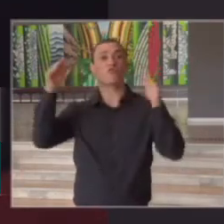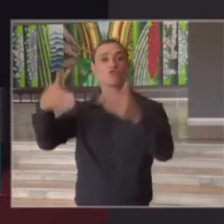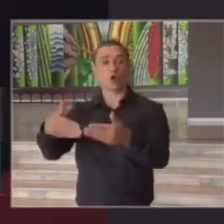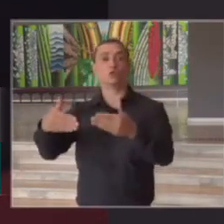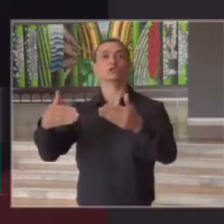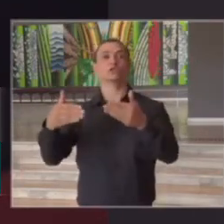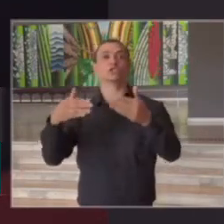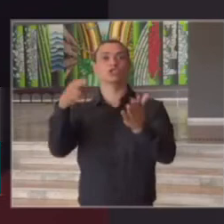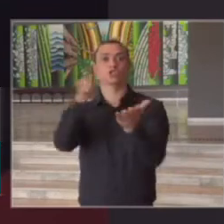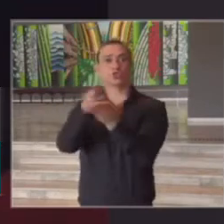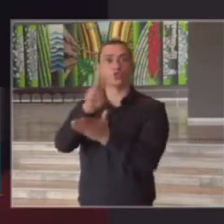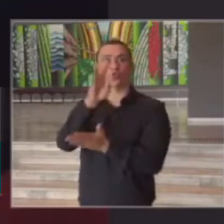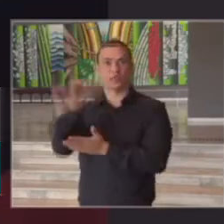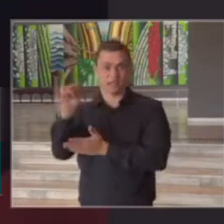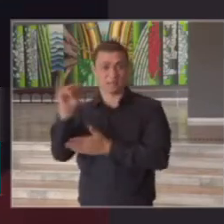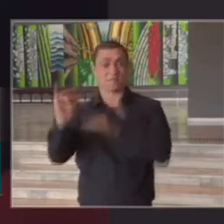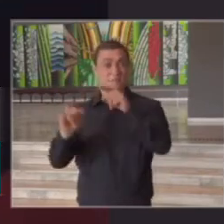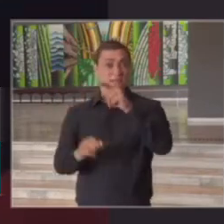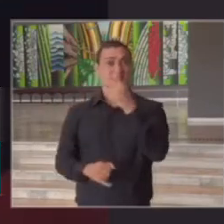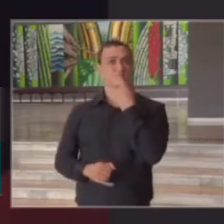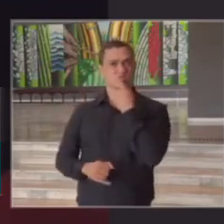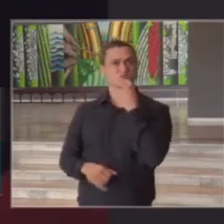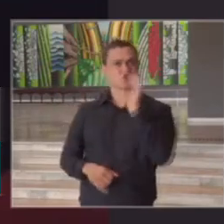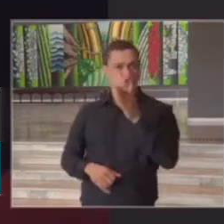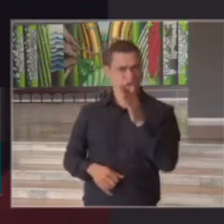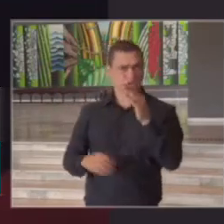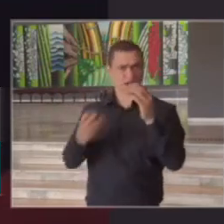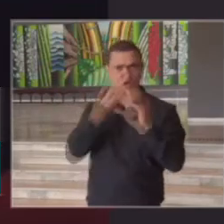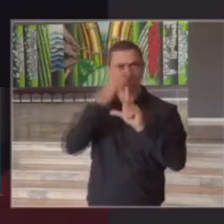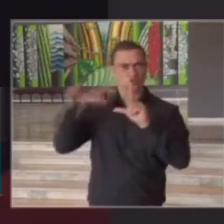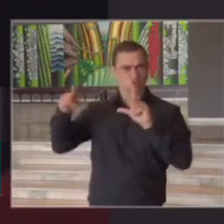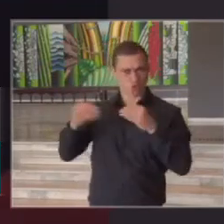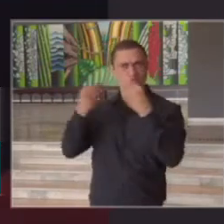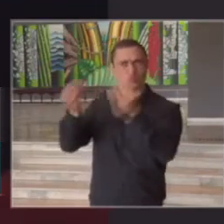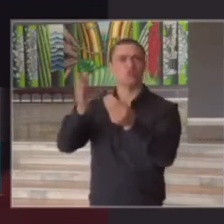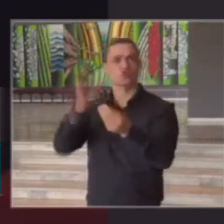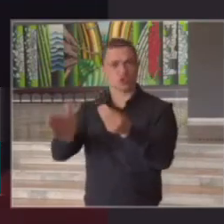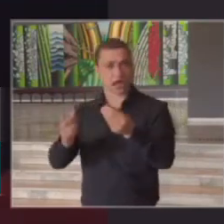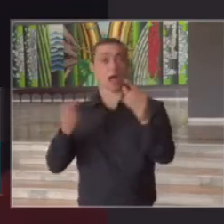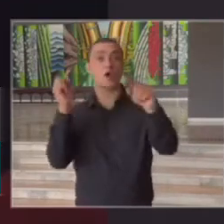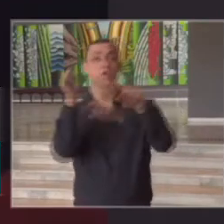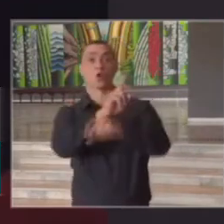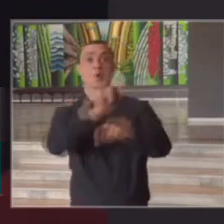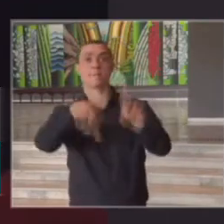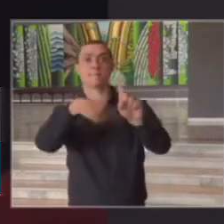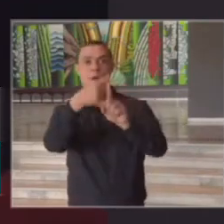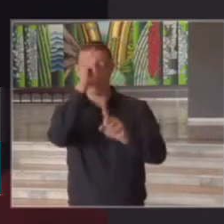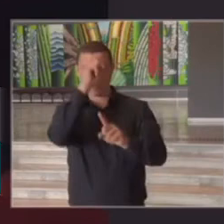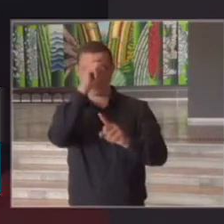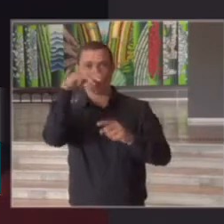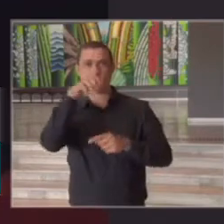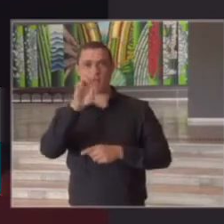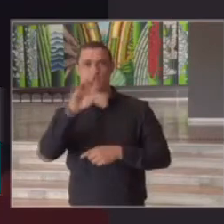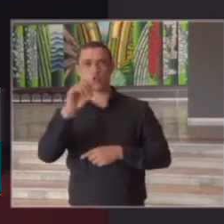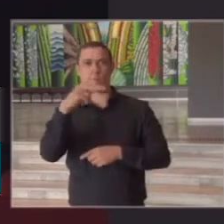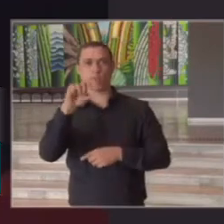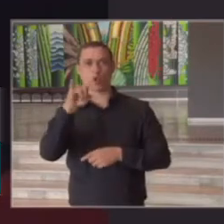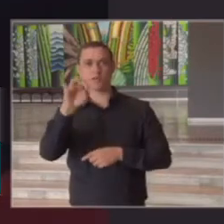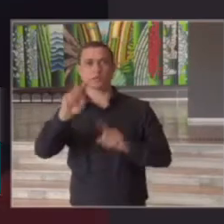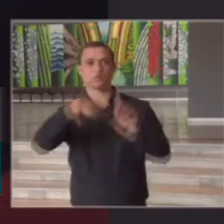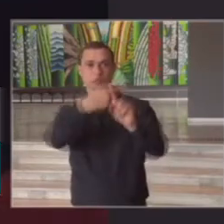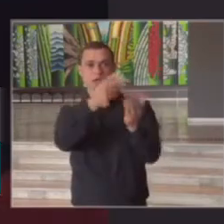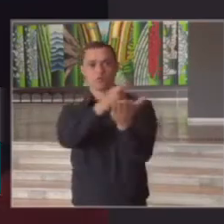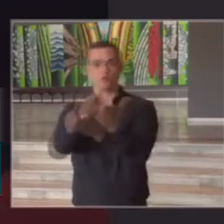leitos de UTI a cidade recebeu novos respiradores fez uma contratação com o hospital metropolitano para ampliação desses